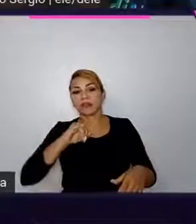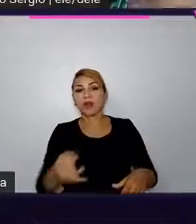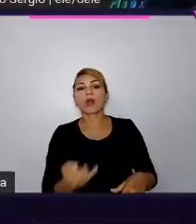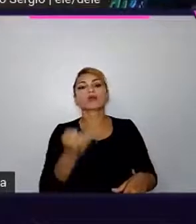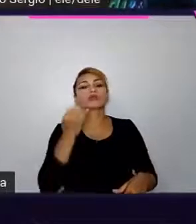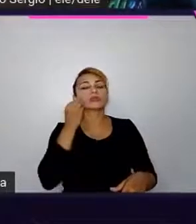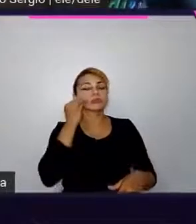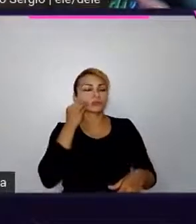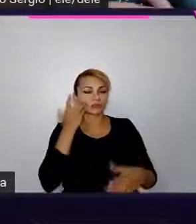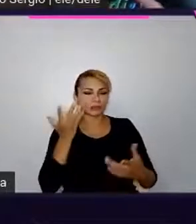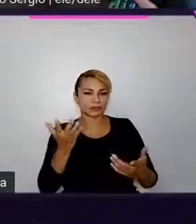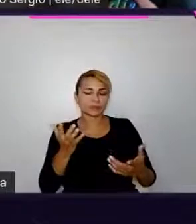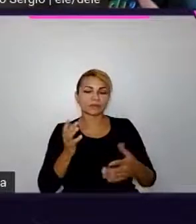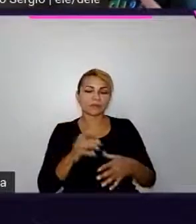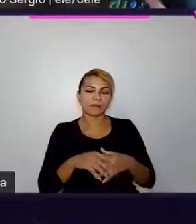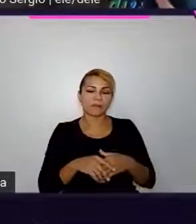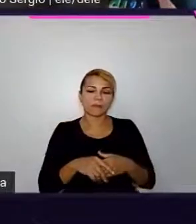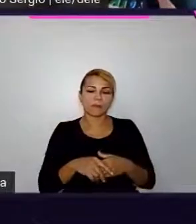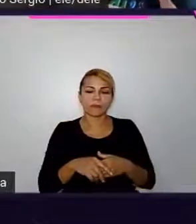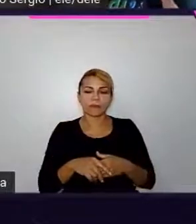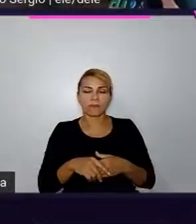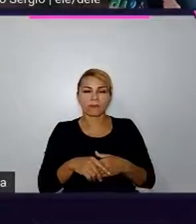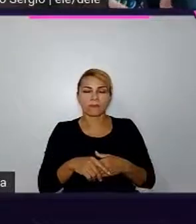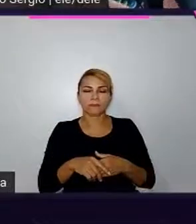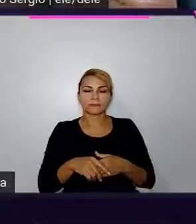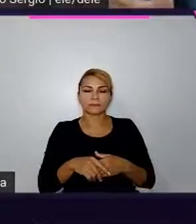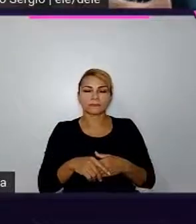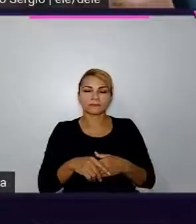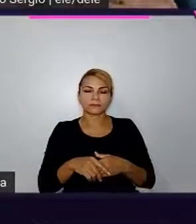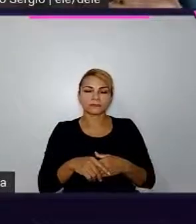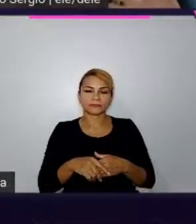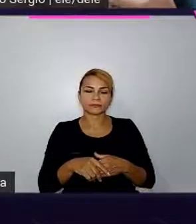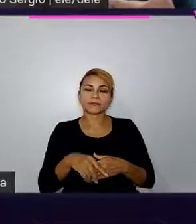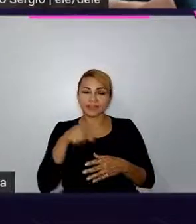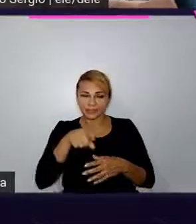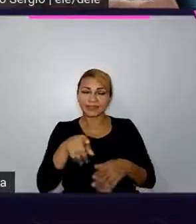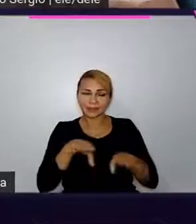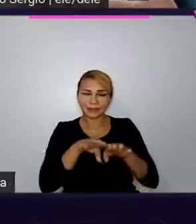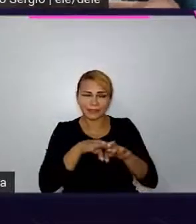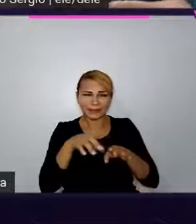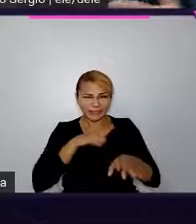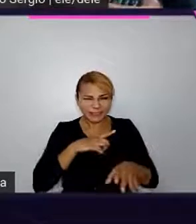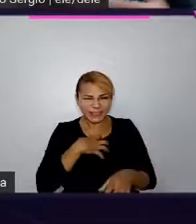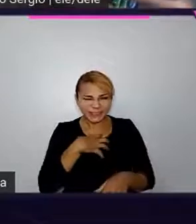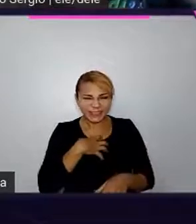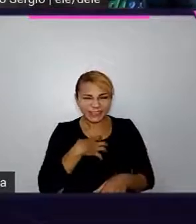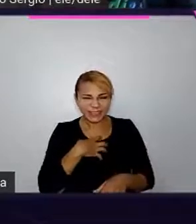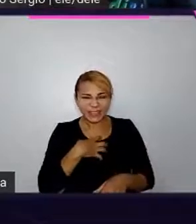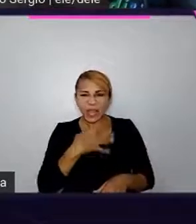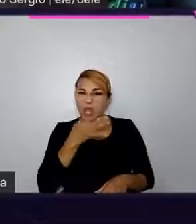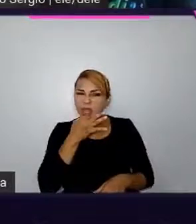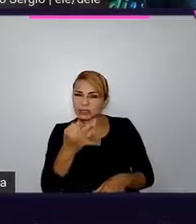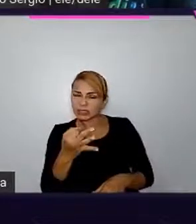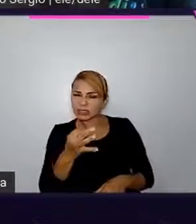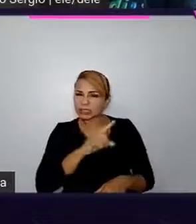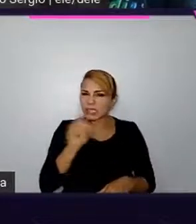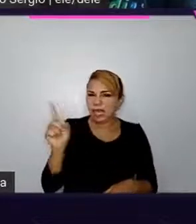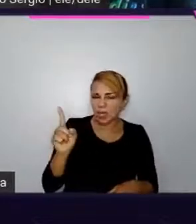construindo agora e daqui para o futuro. você também tem esse sentimento, você acha que não, que dá para,